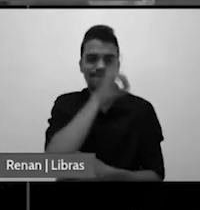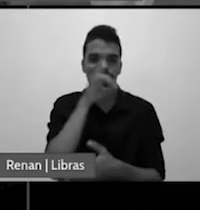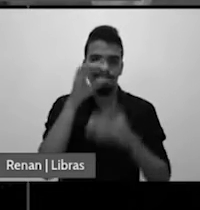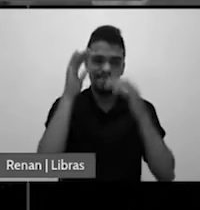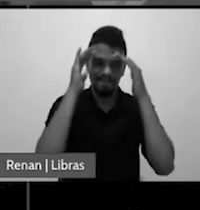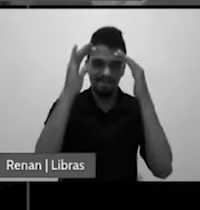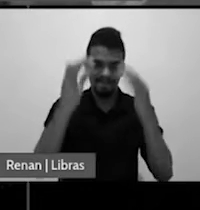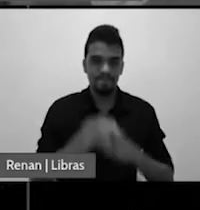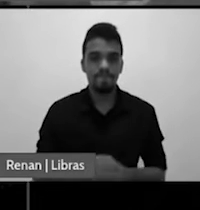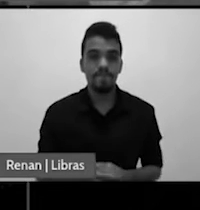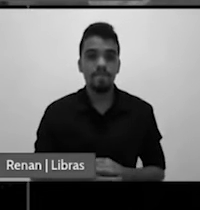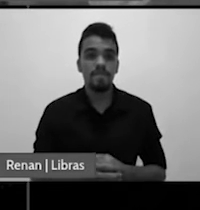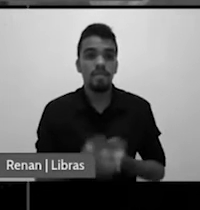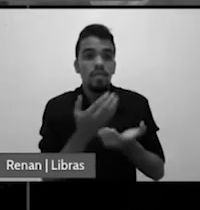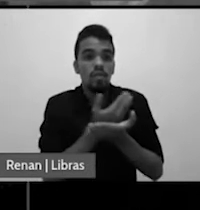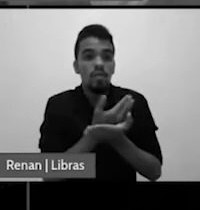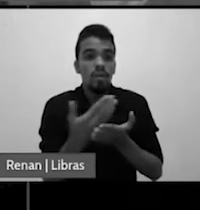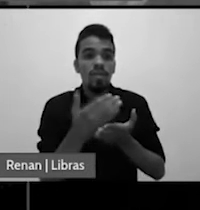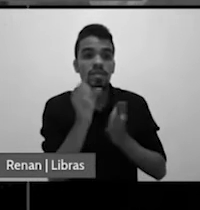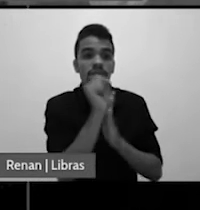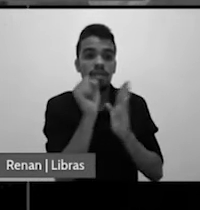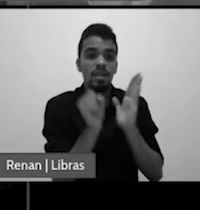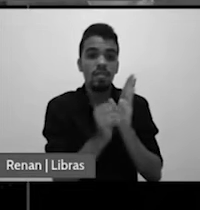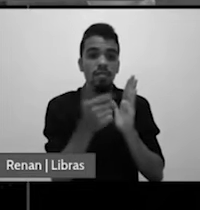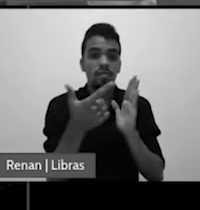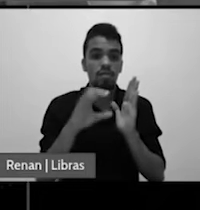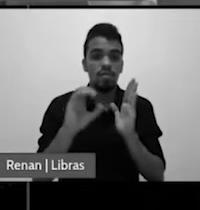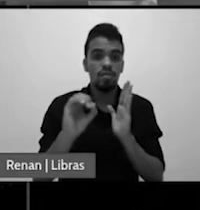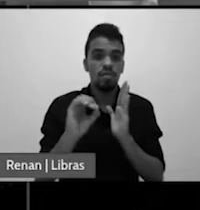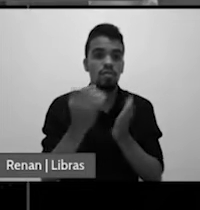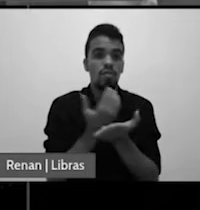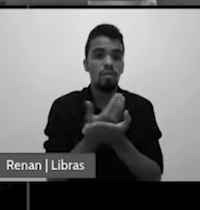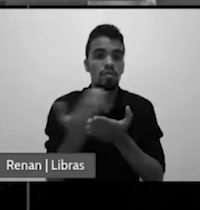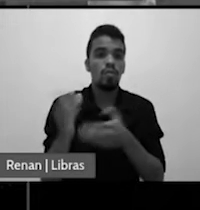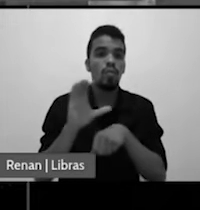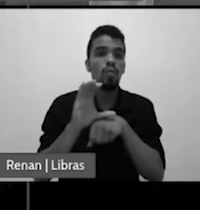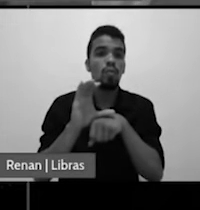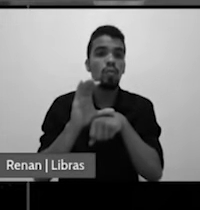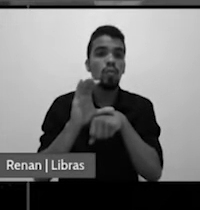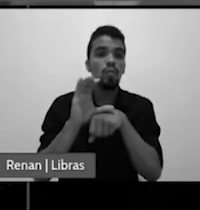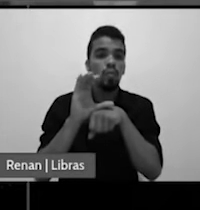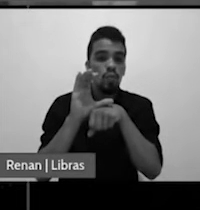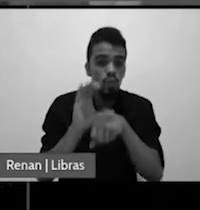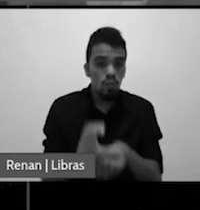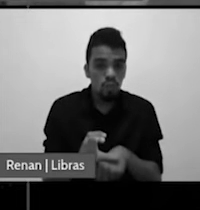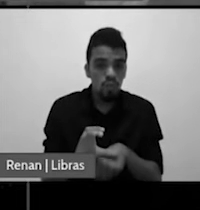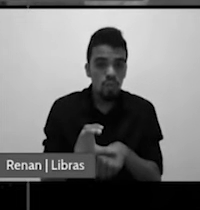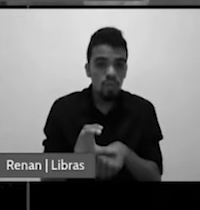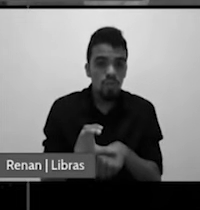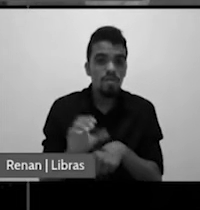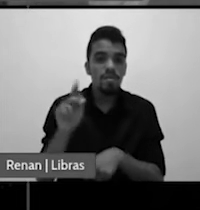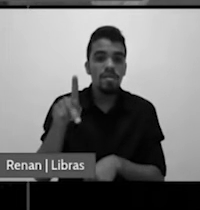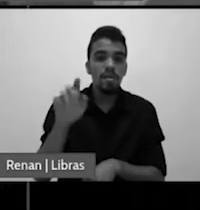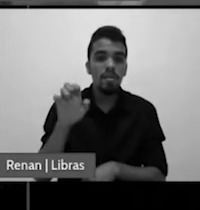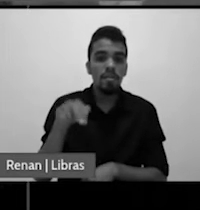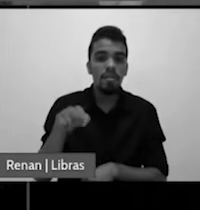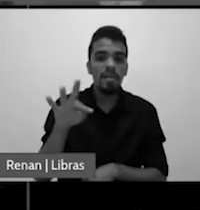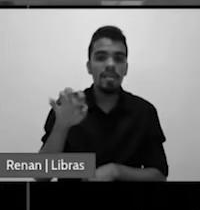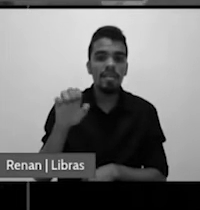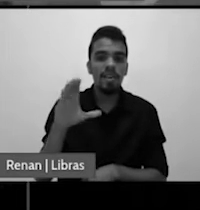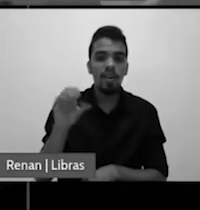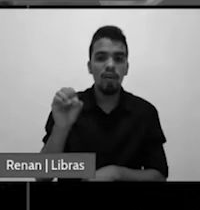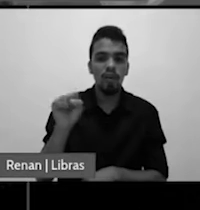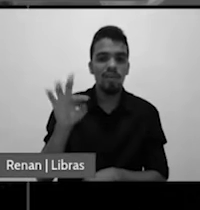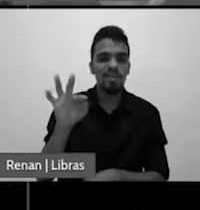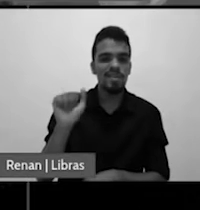20 começou o culto pentecostal nos Estados Unidos que marca de fato uma